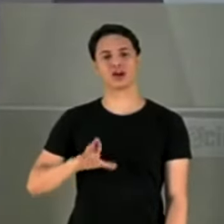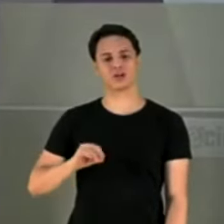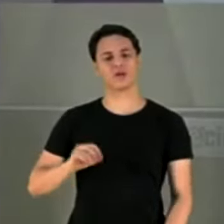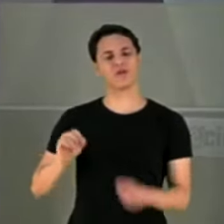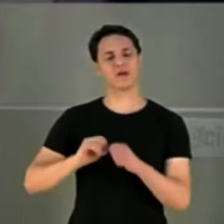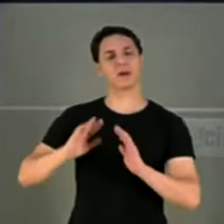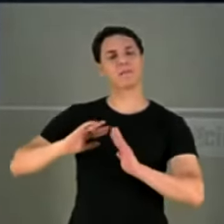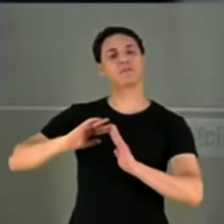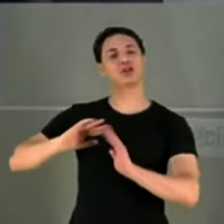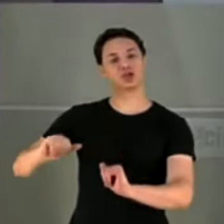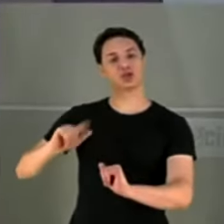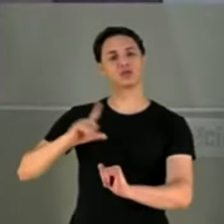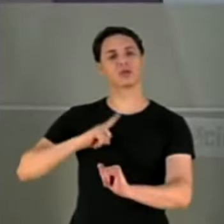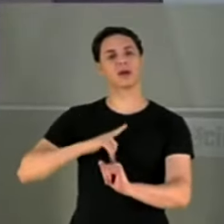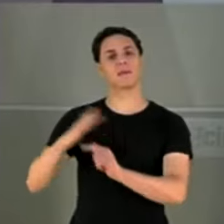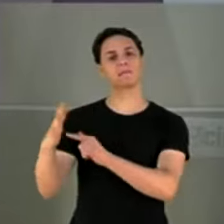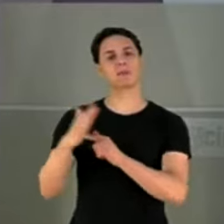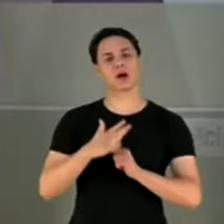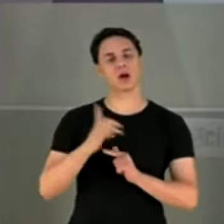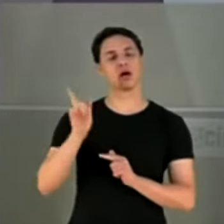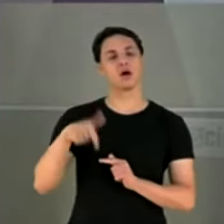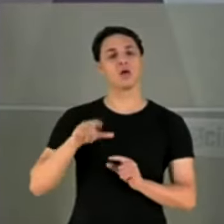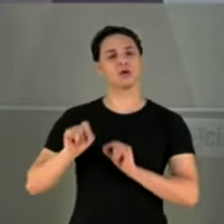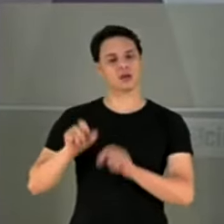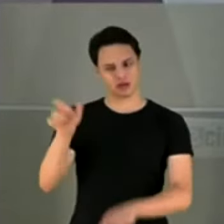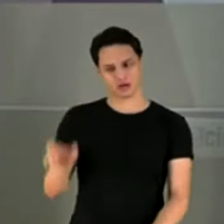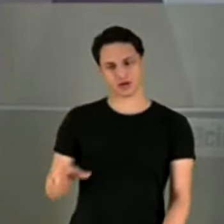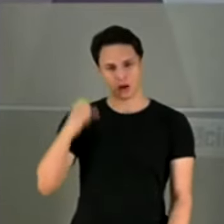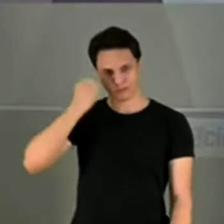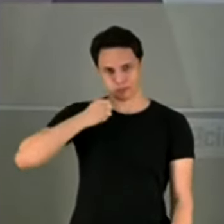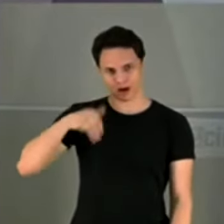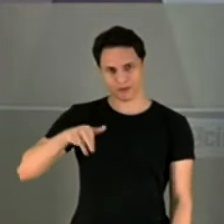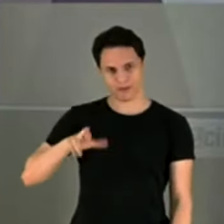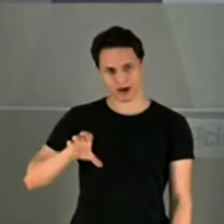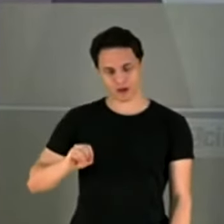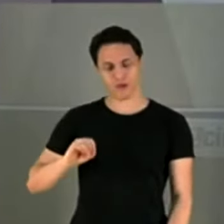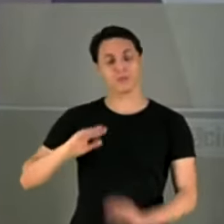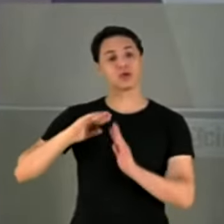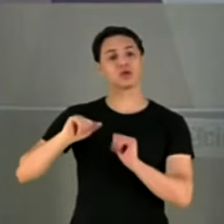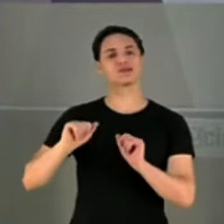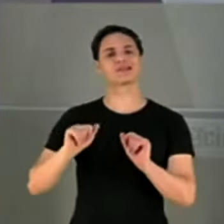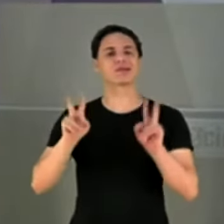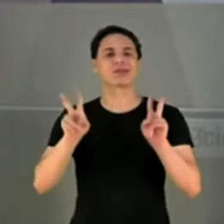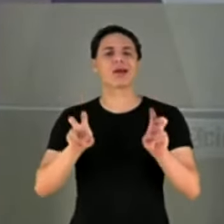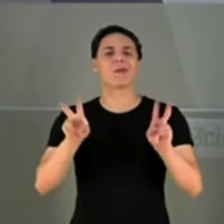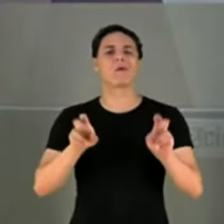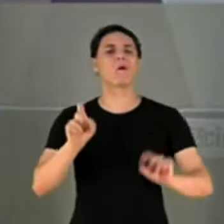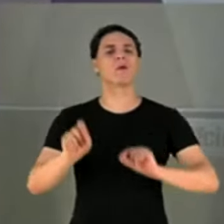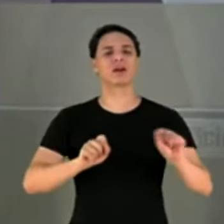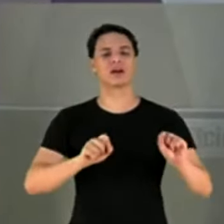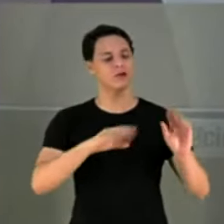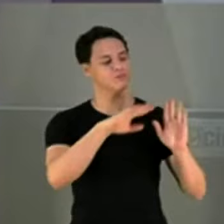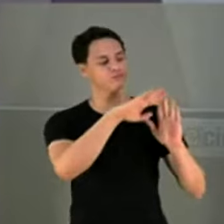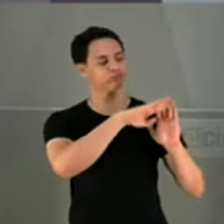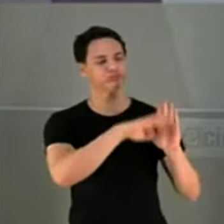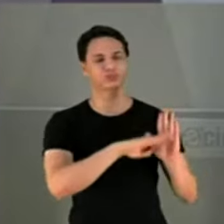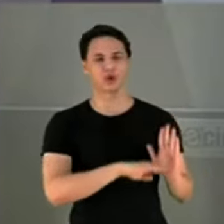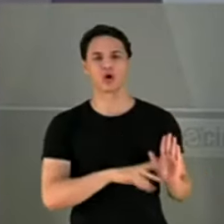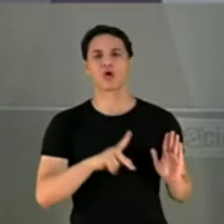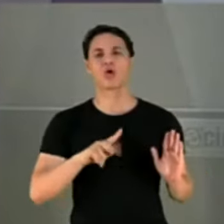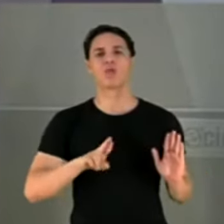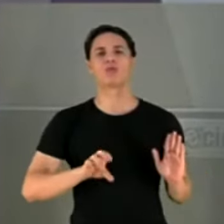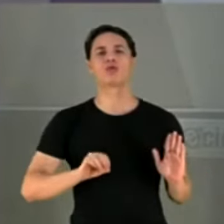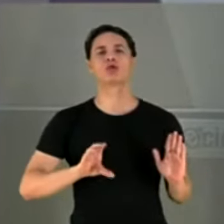Na reunião anterior foi apresentada uma questão de ordem pelo senador Marco Rogério a respeito dos procedimentos a serem adotados na